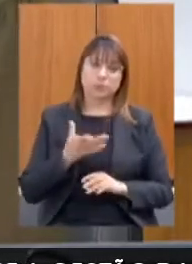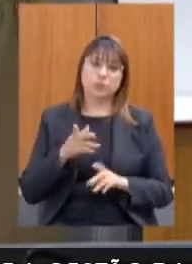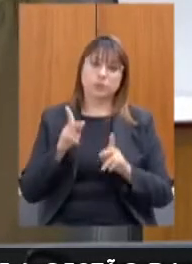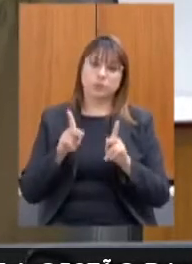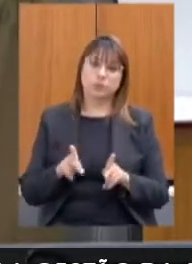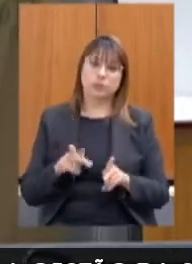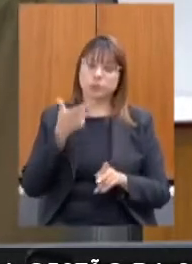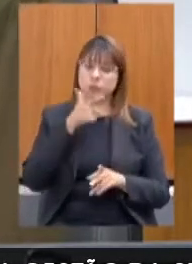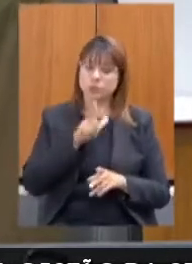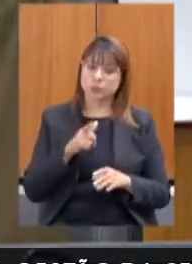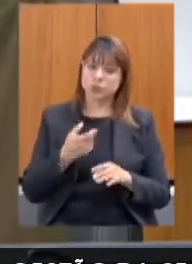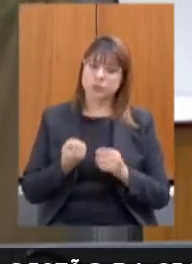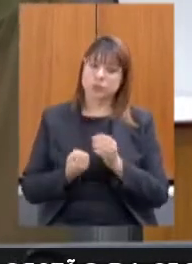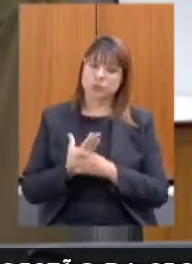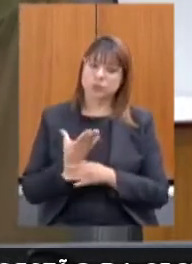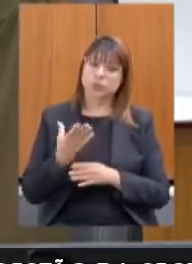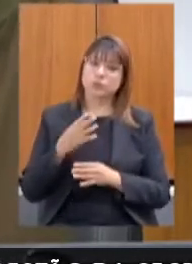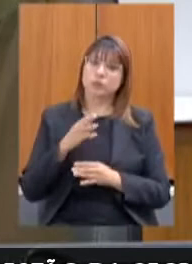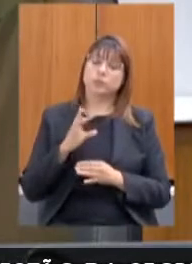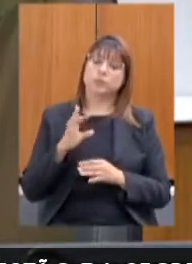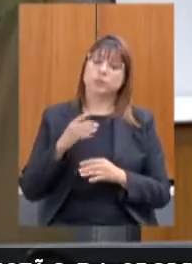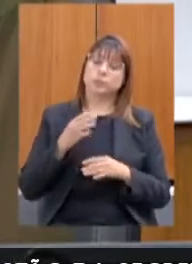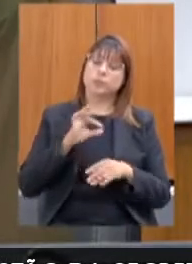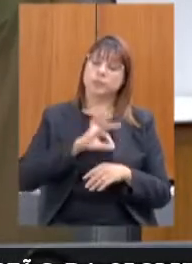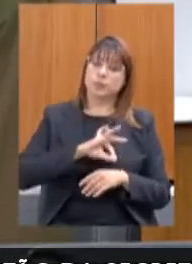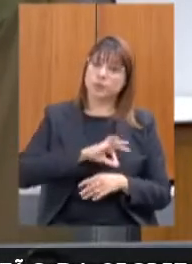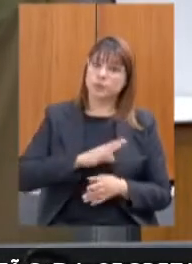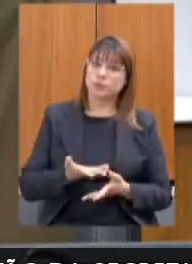geração de renda e nós estamos trabalhando